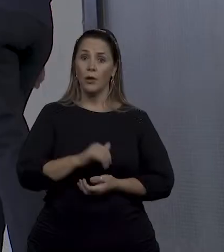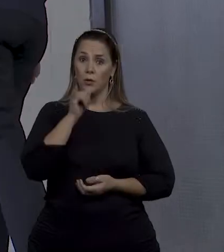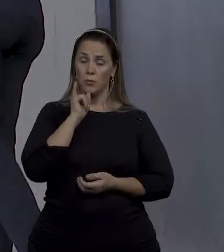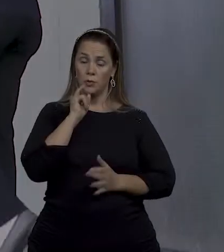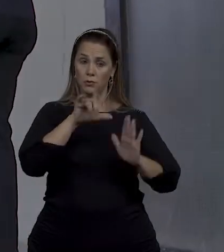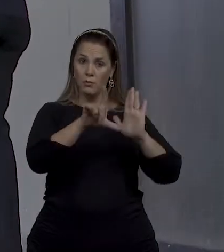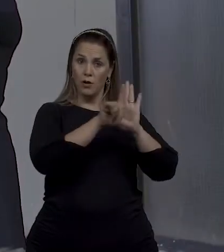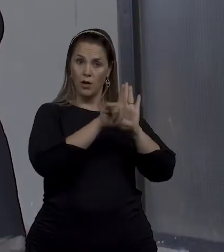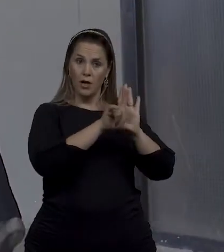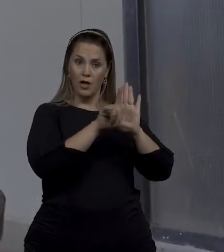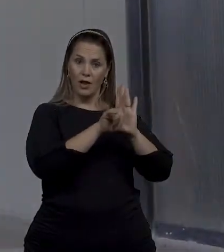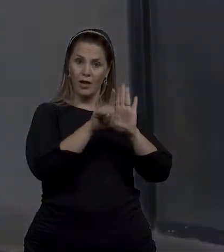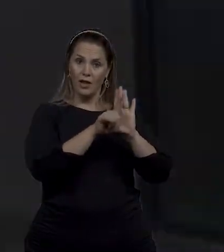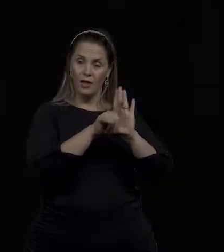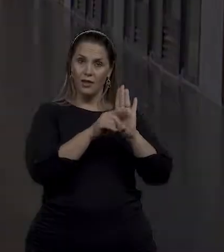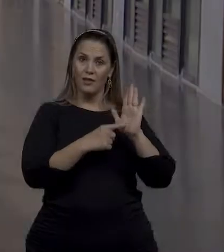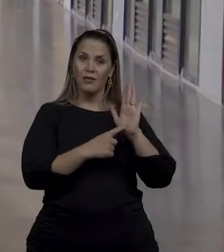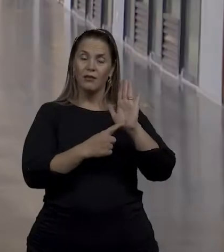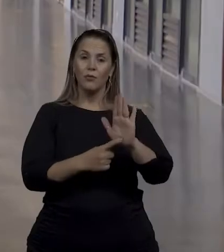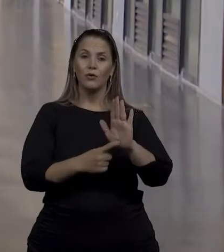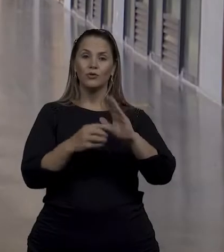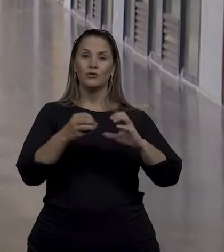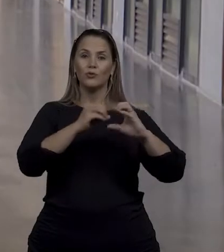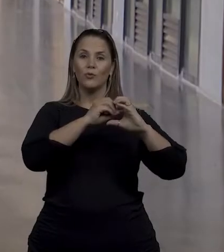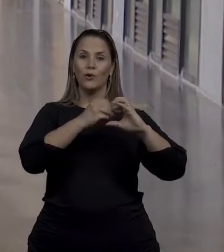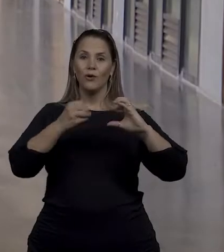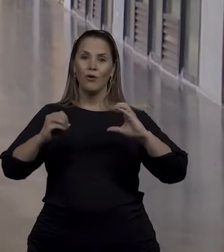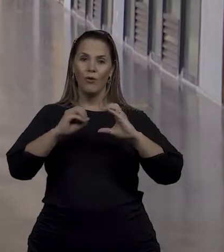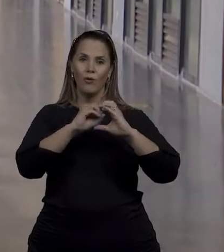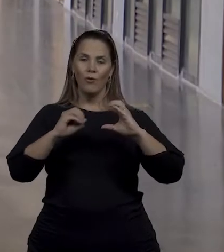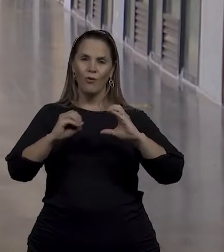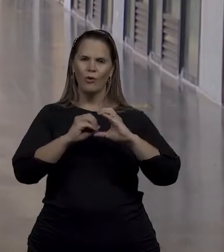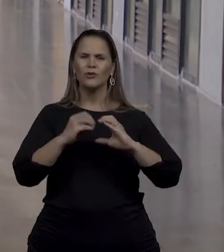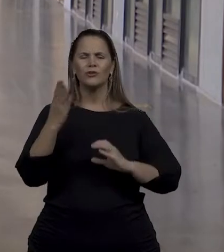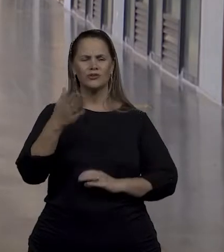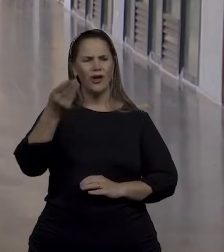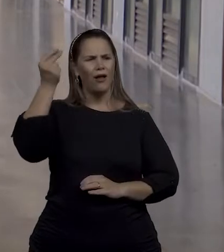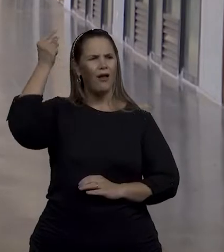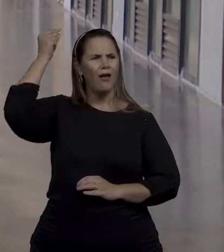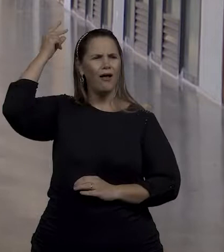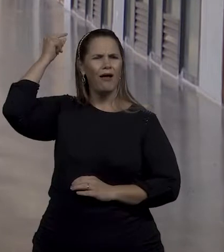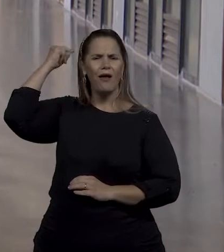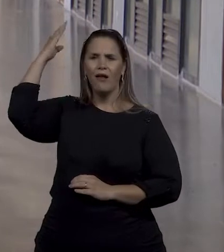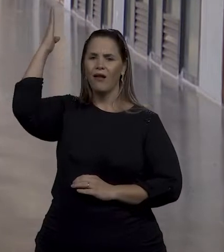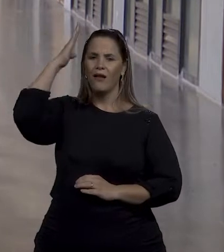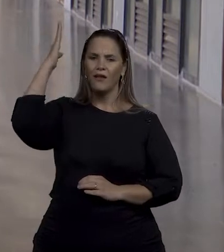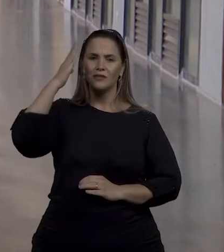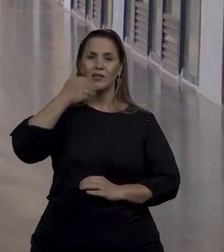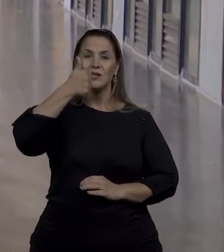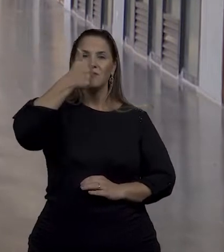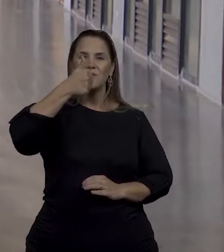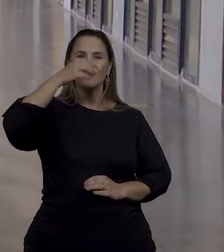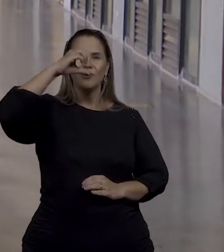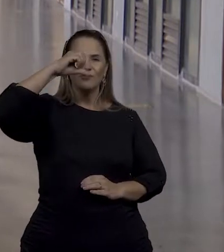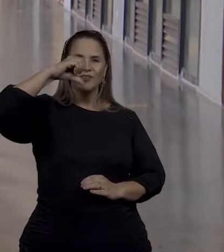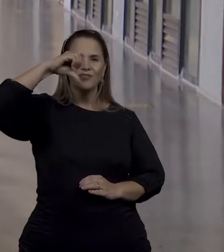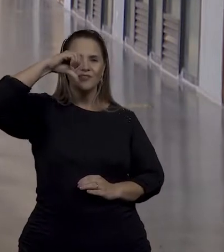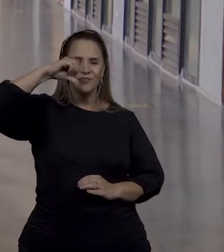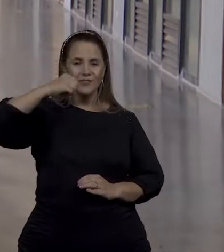A legislação que dispõe sobre cotas no mercado de trabalho já é bem antiga no Brasil. Ela é de 1991.